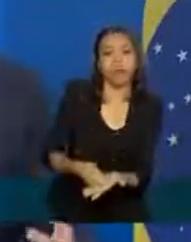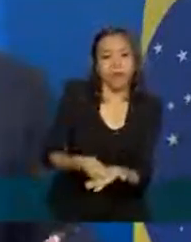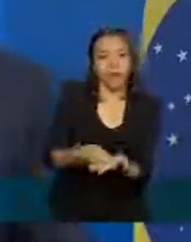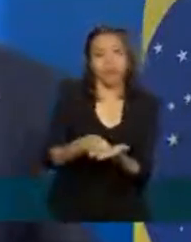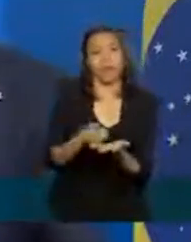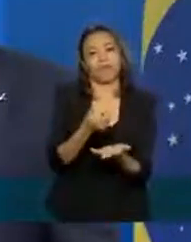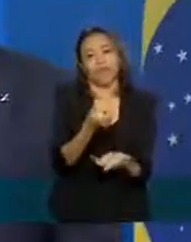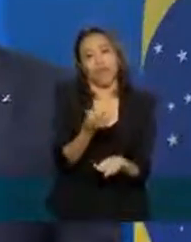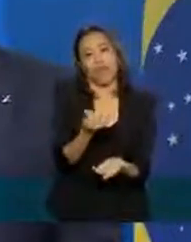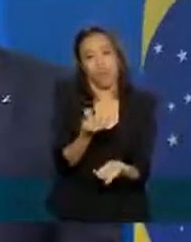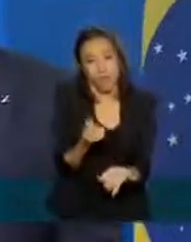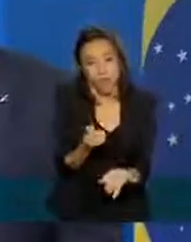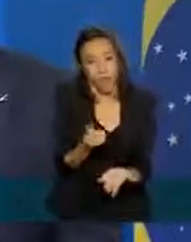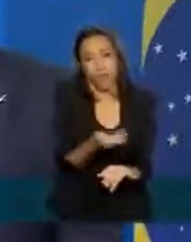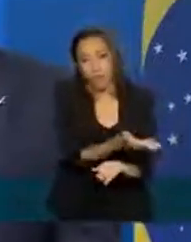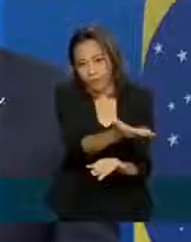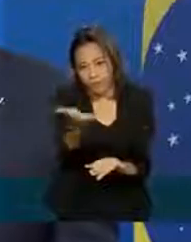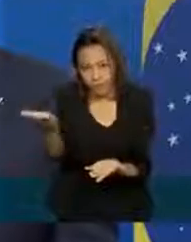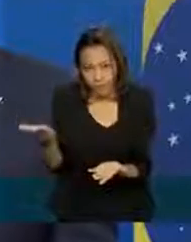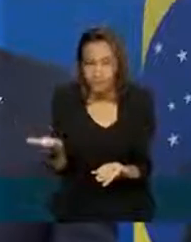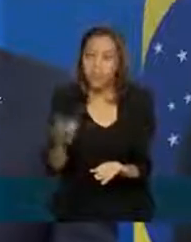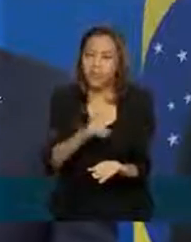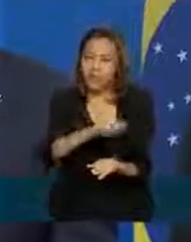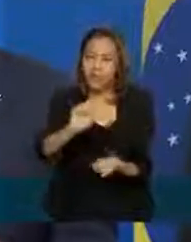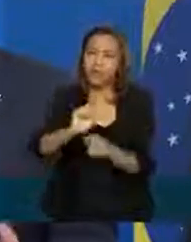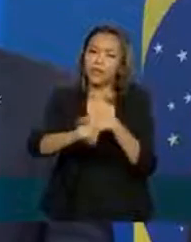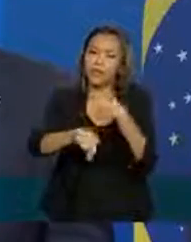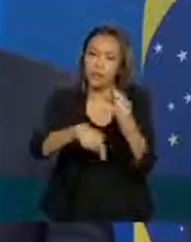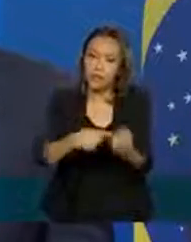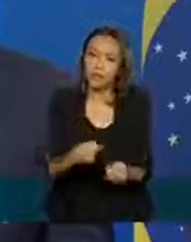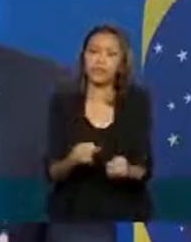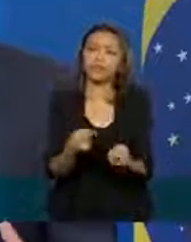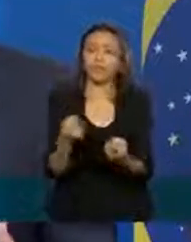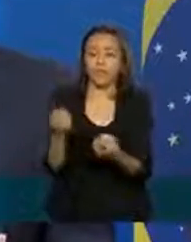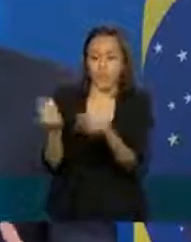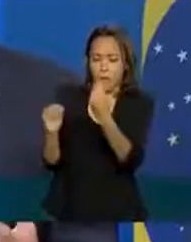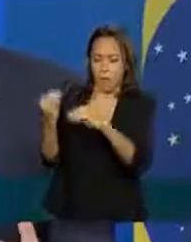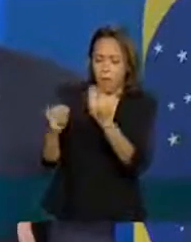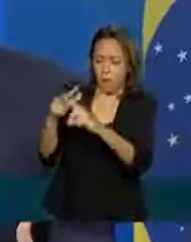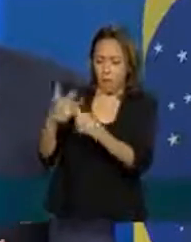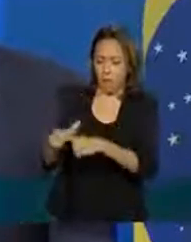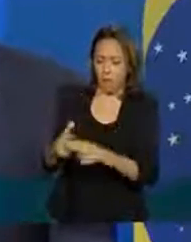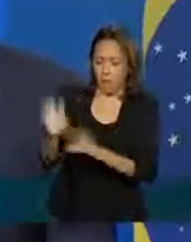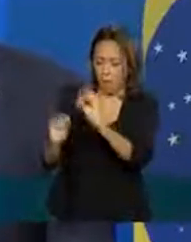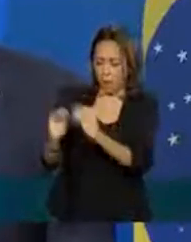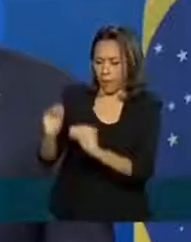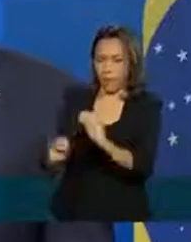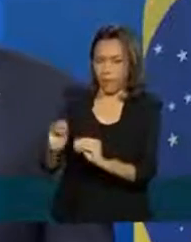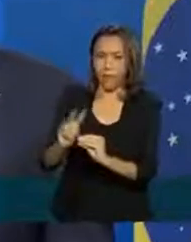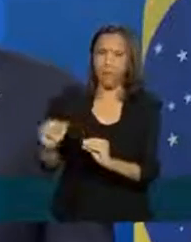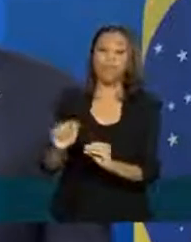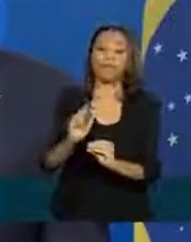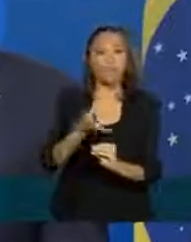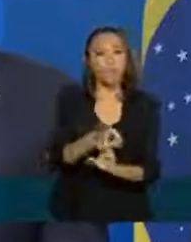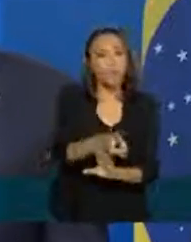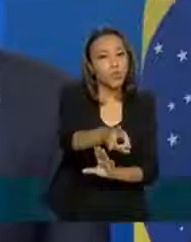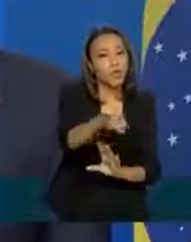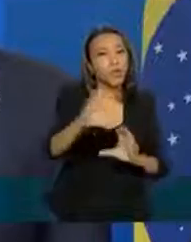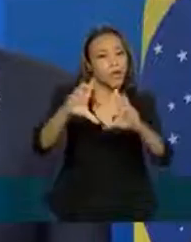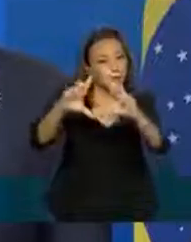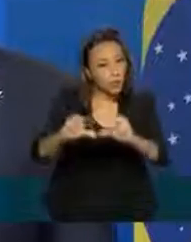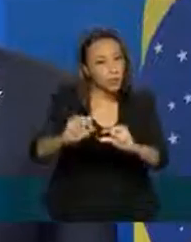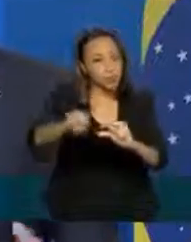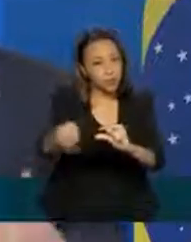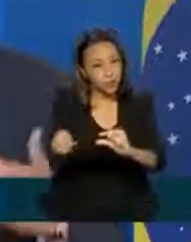outras a gente vai entregar para vocês todas as medidas fizemos várias mas o central é vamos continuar reduzindo